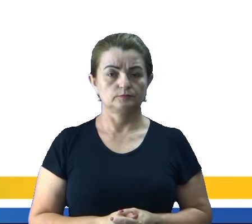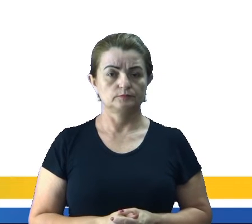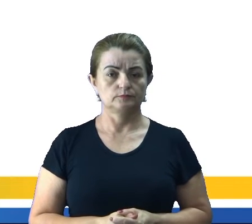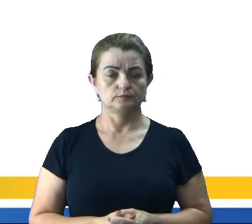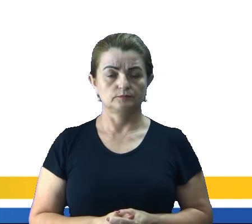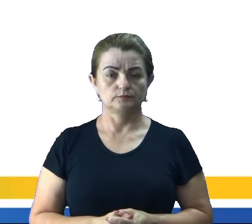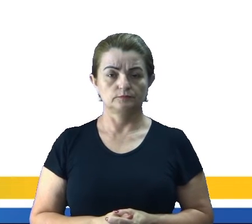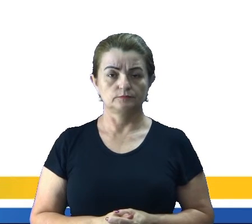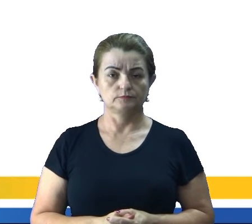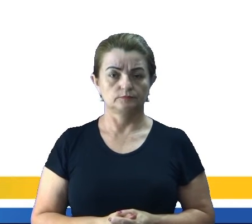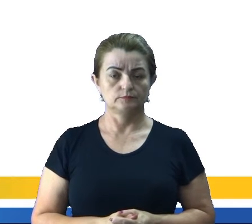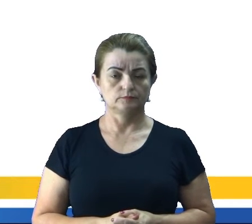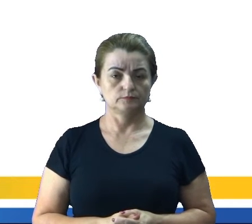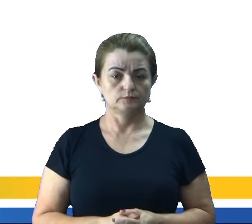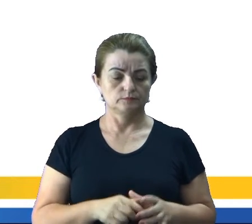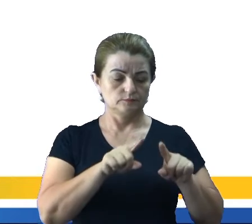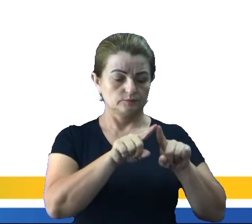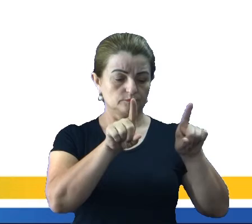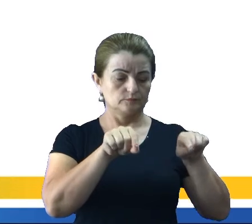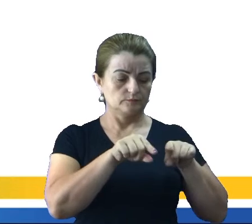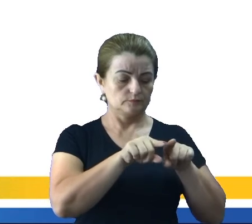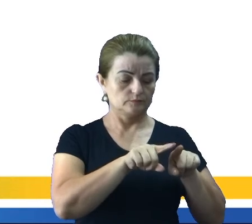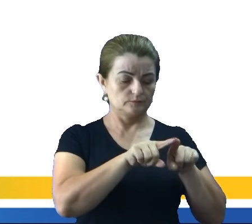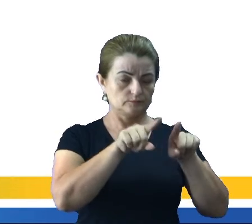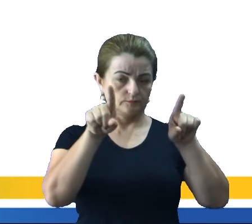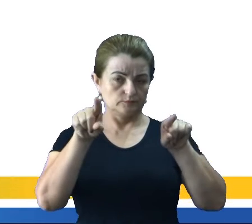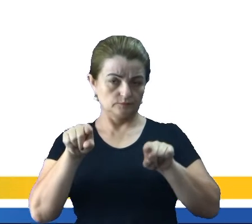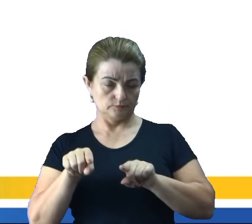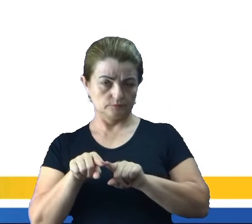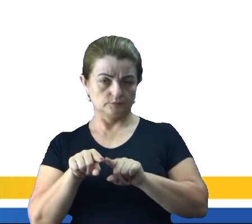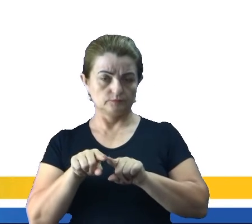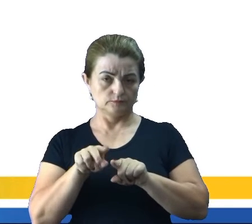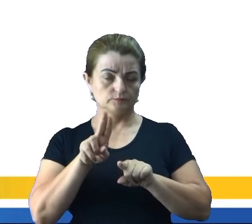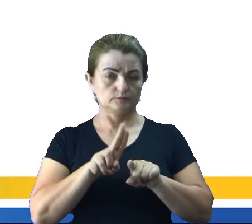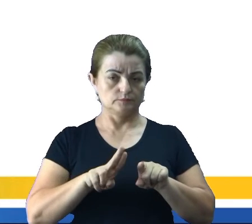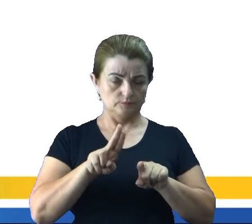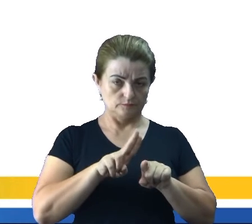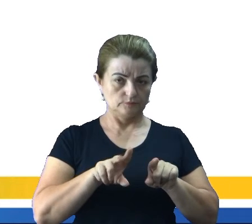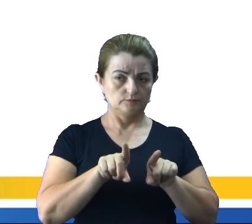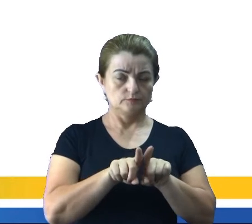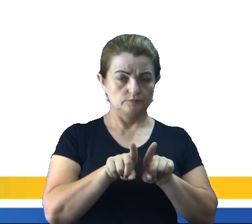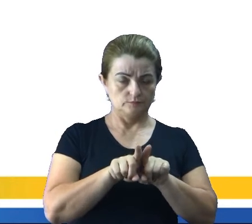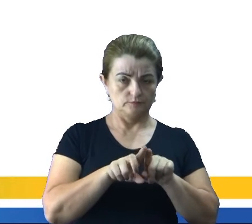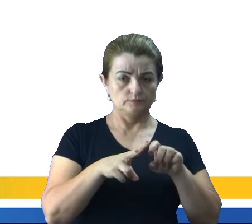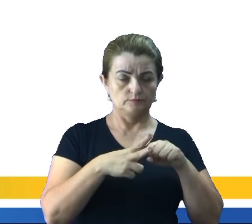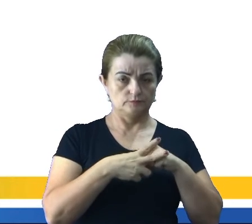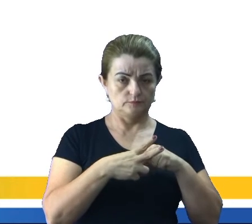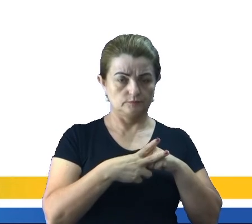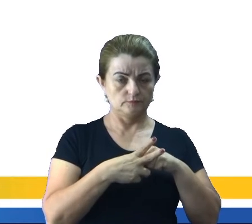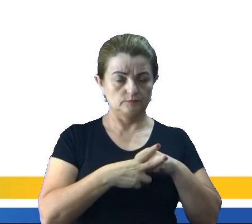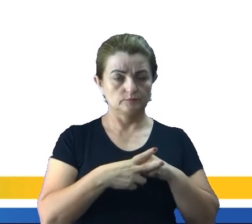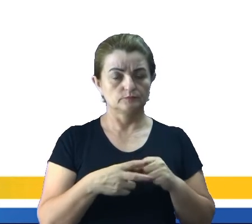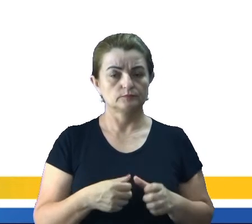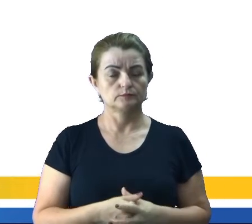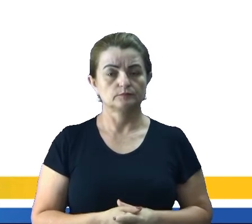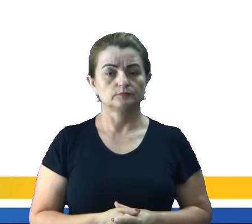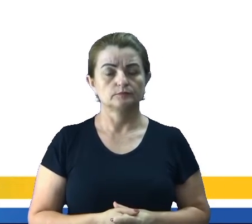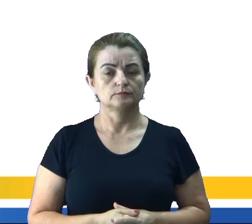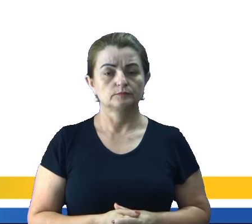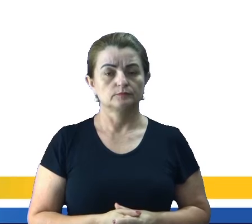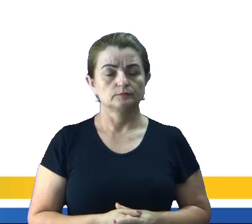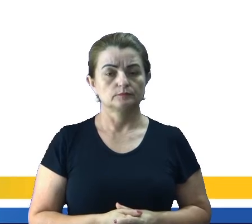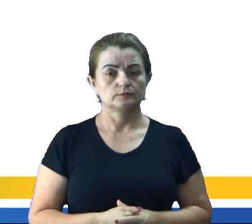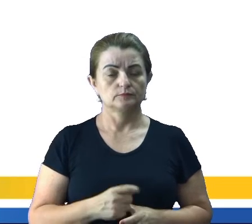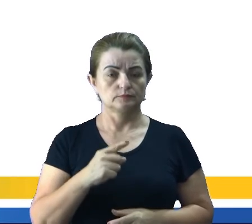E no próximo quadrinho Ele novamente Utiliza a forma contraída De will No caso I will E